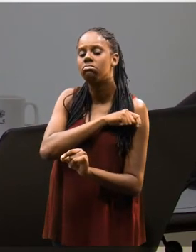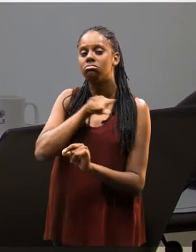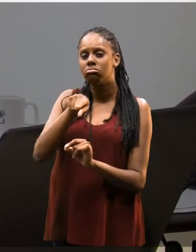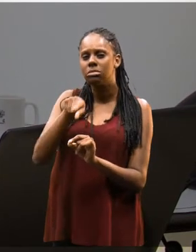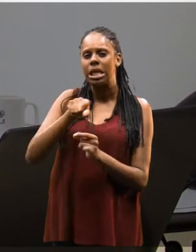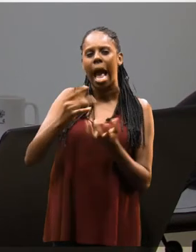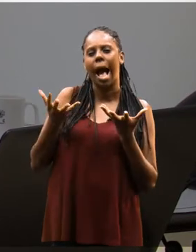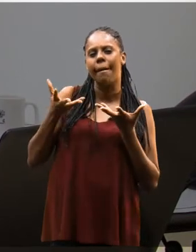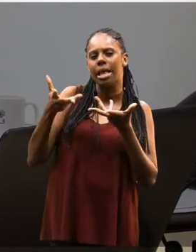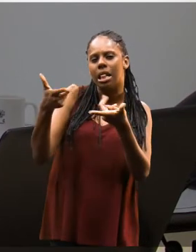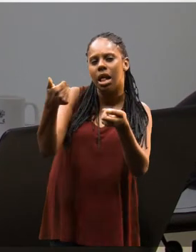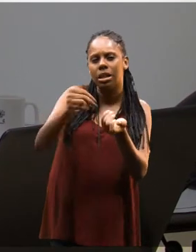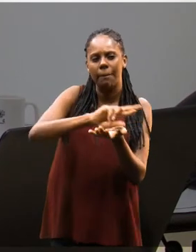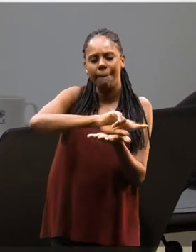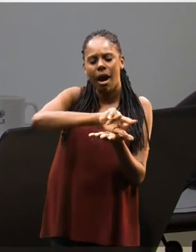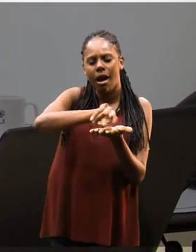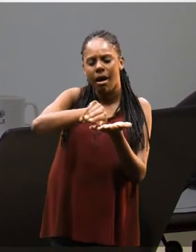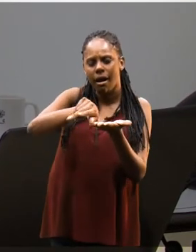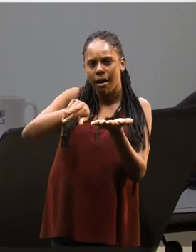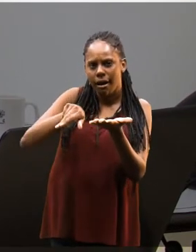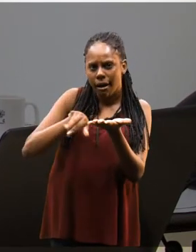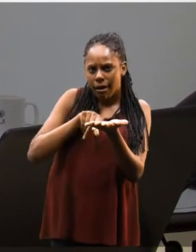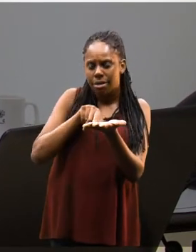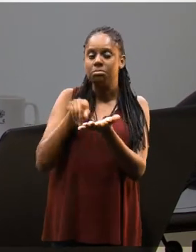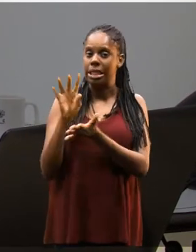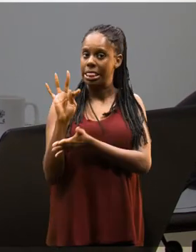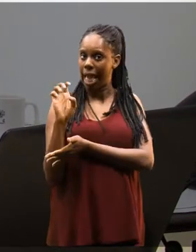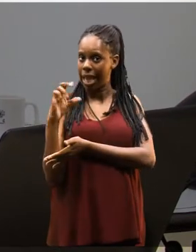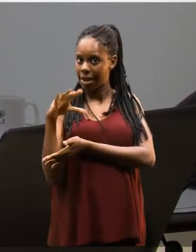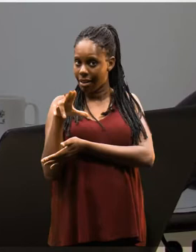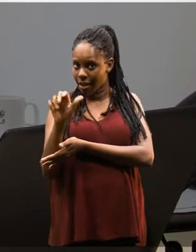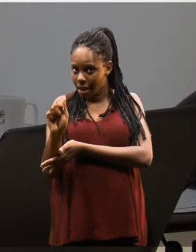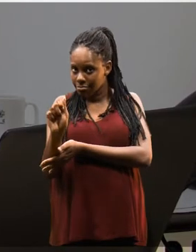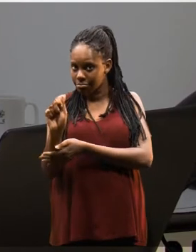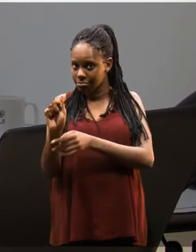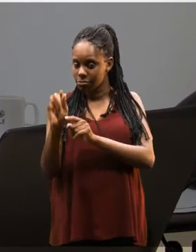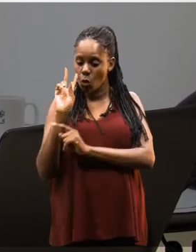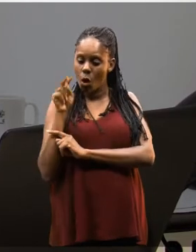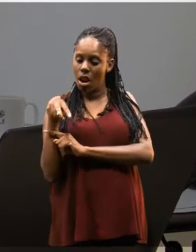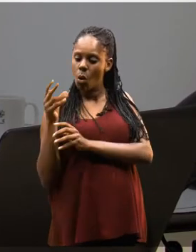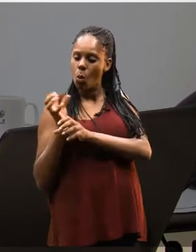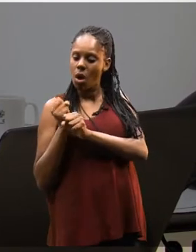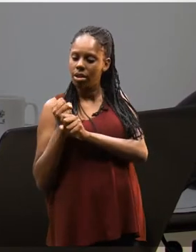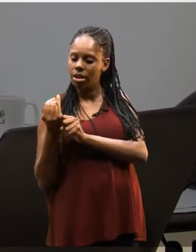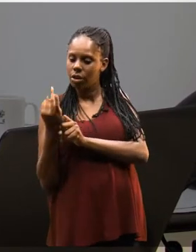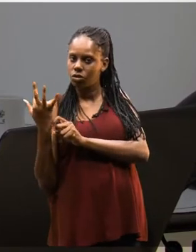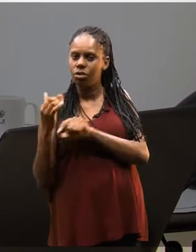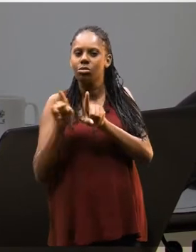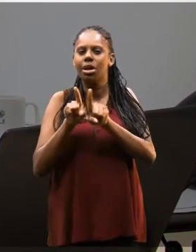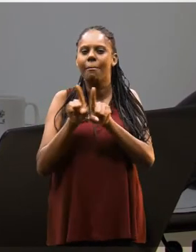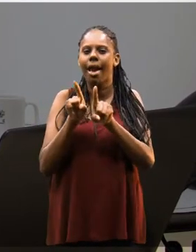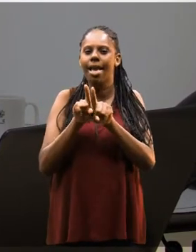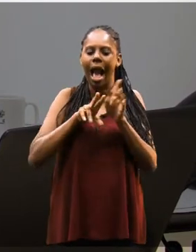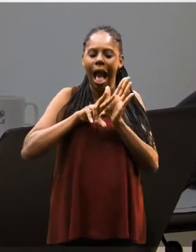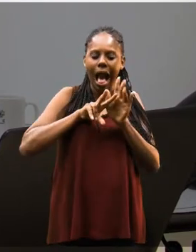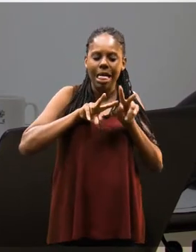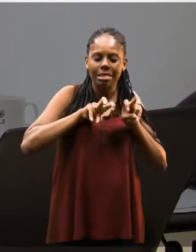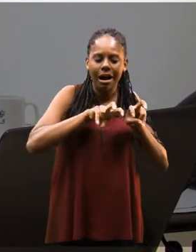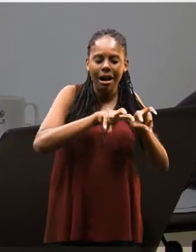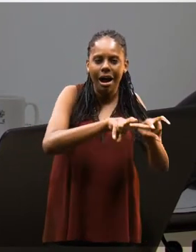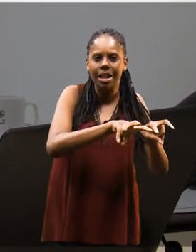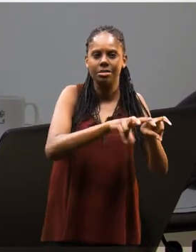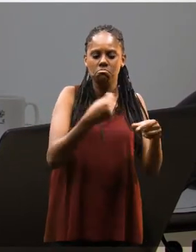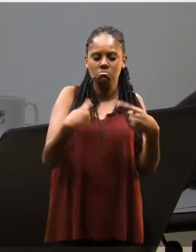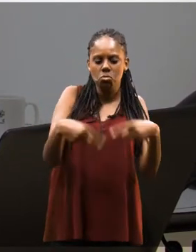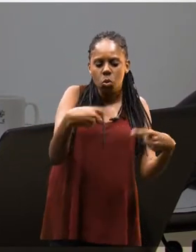uma série de habilidades técnicas, tanto do ponto de vista quantitativo quanto do ponto de vista